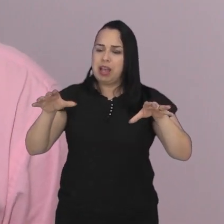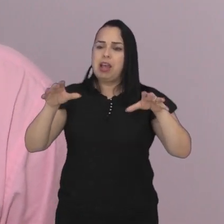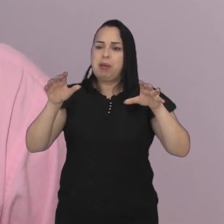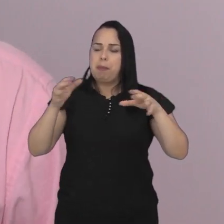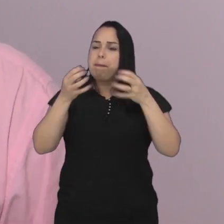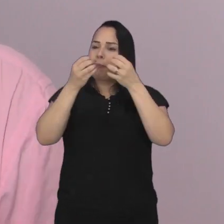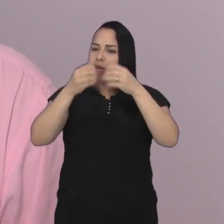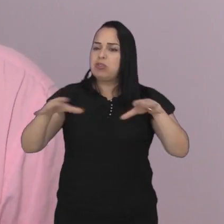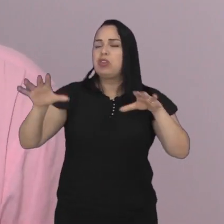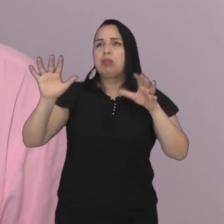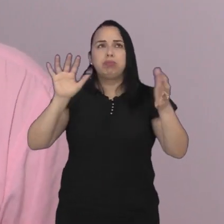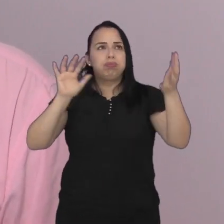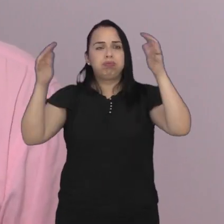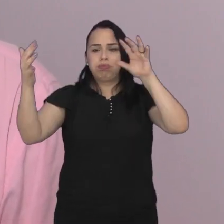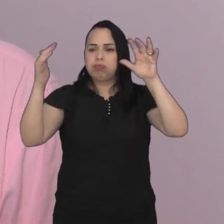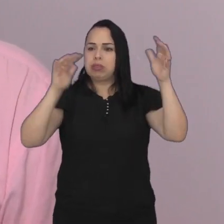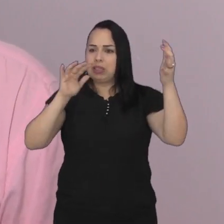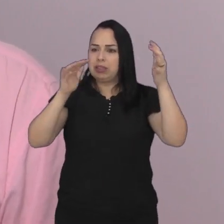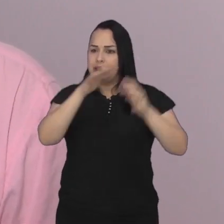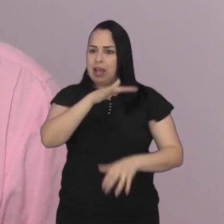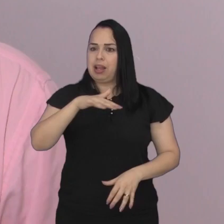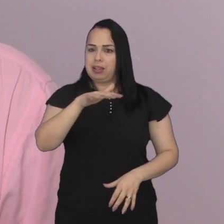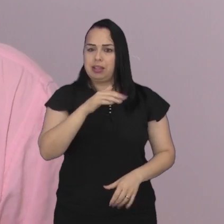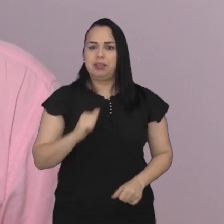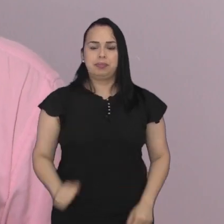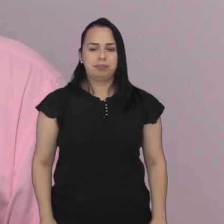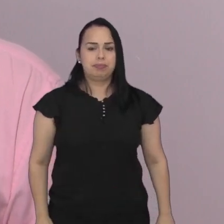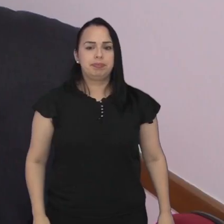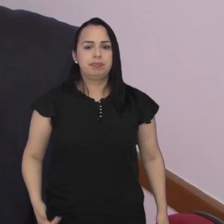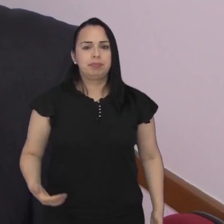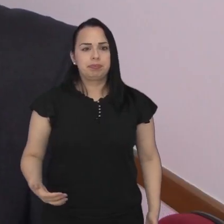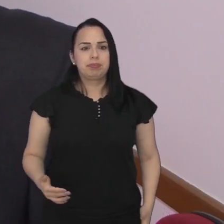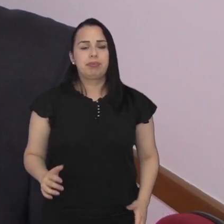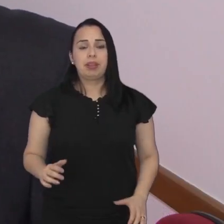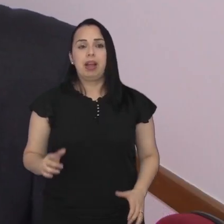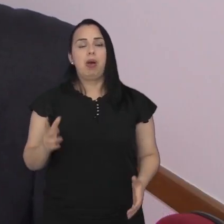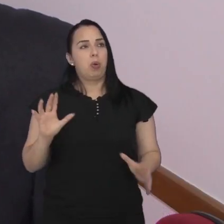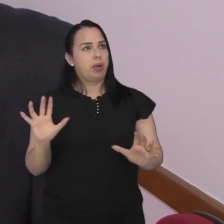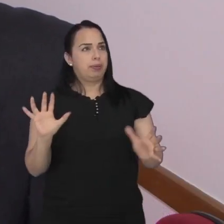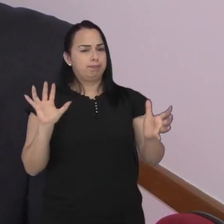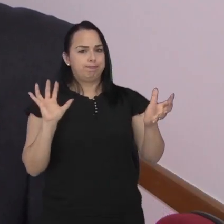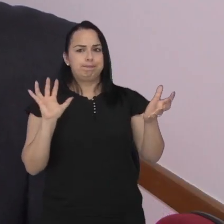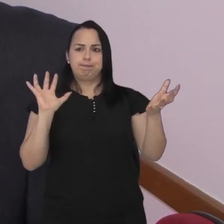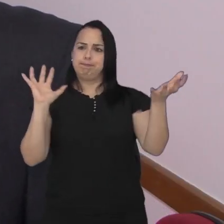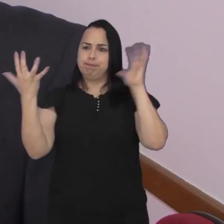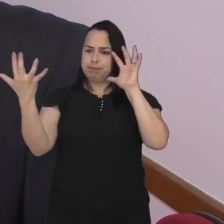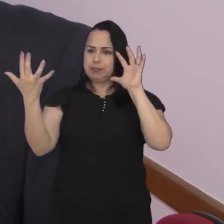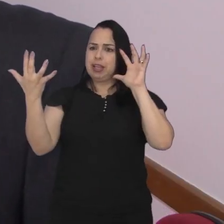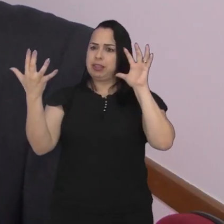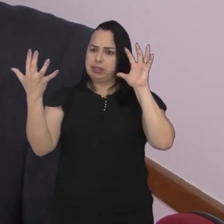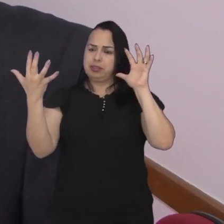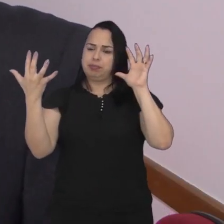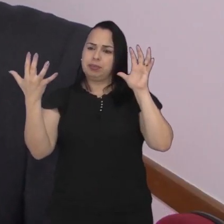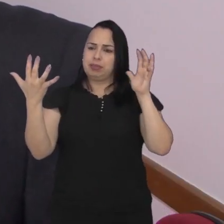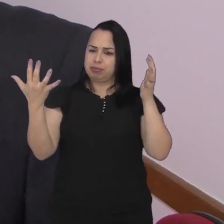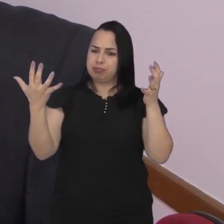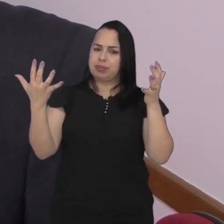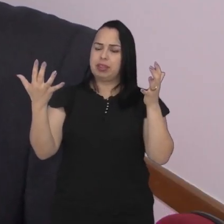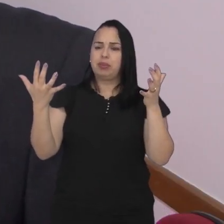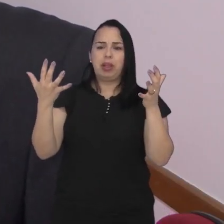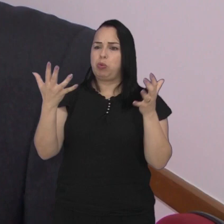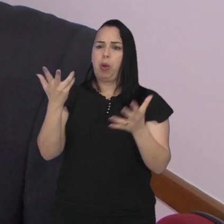mudado muito o cenário e o impacto que está dando na rede elétrica. O que está acontecendo também com o clima está saindo um pouco, vamos